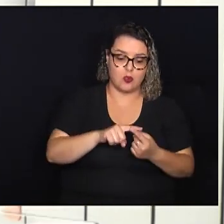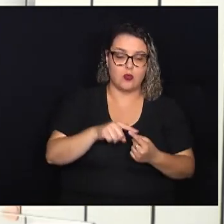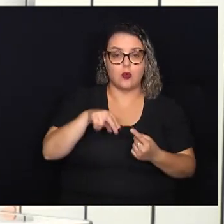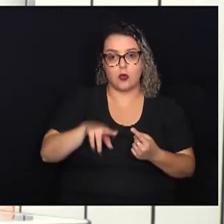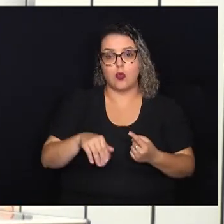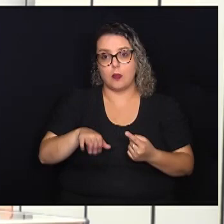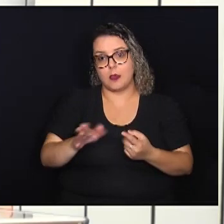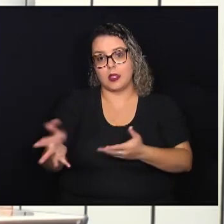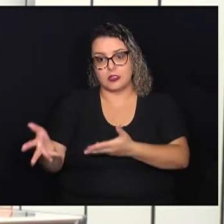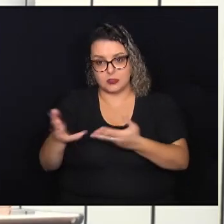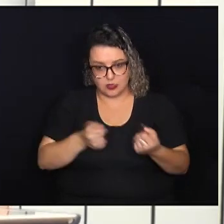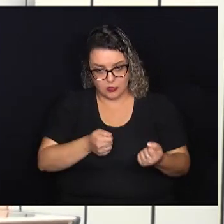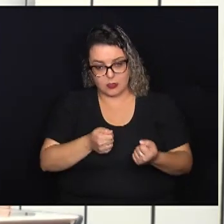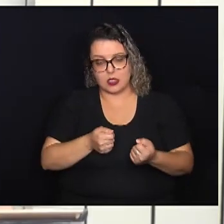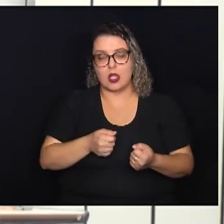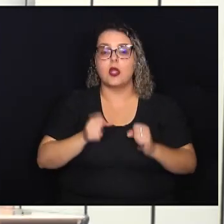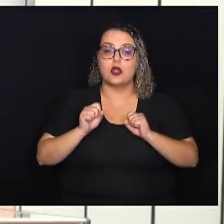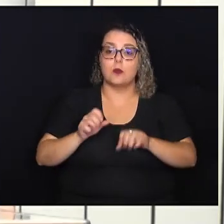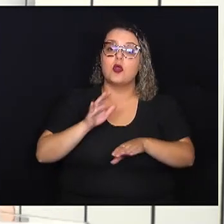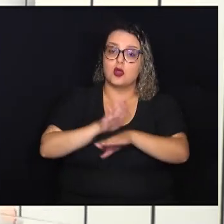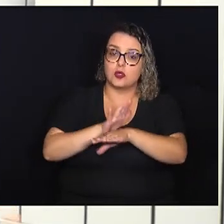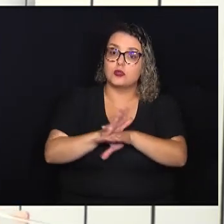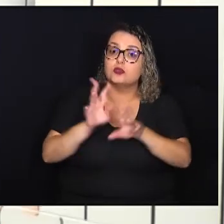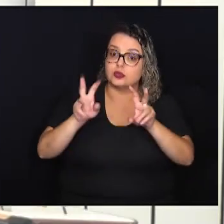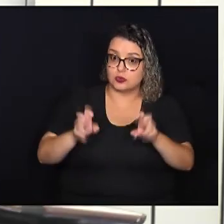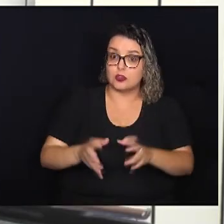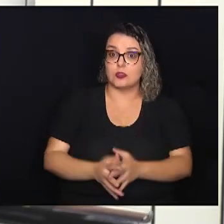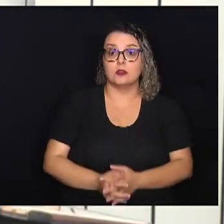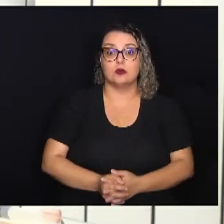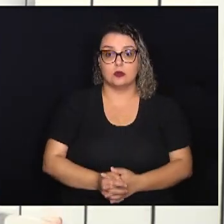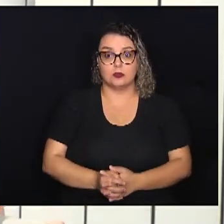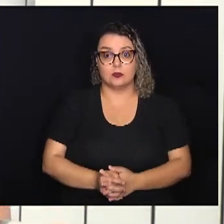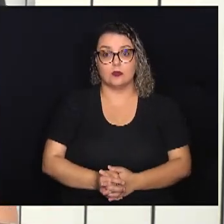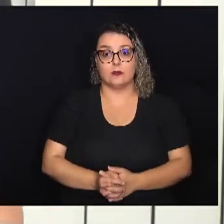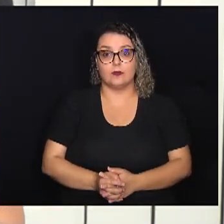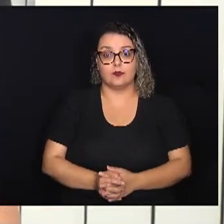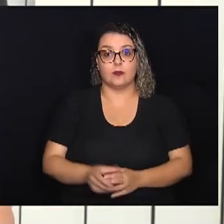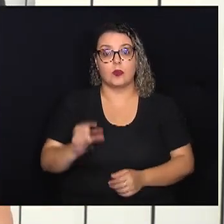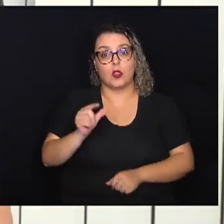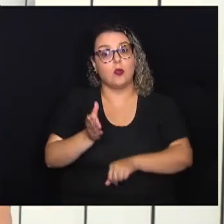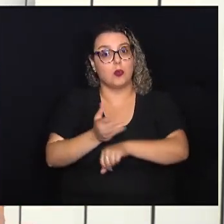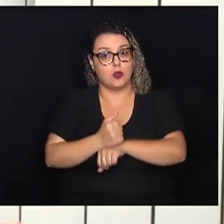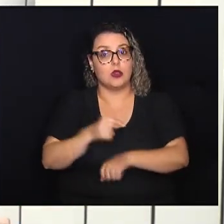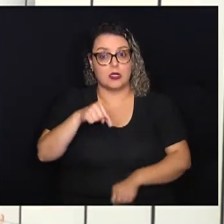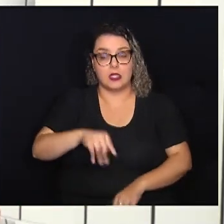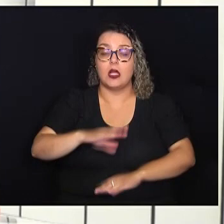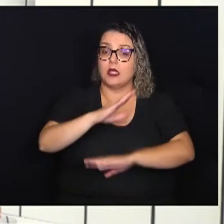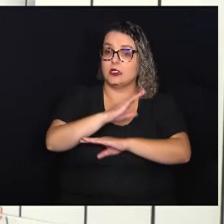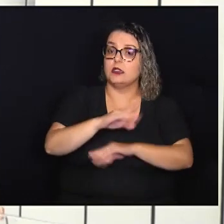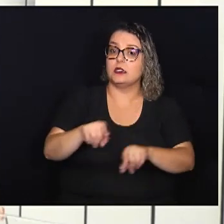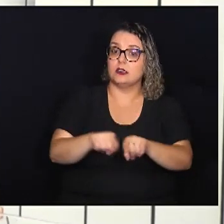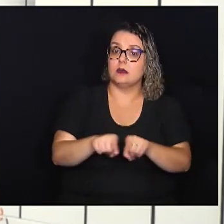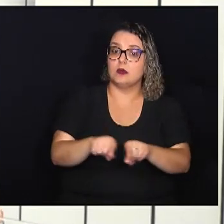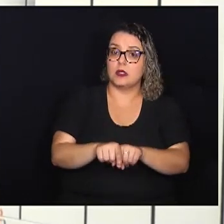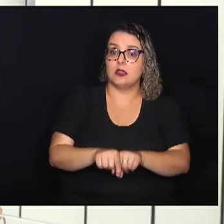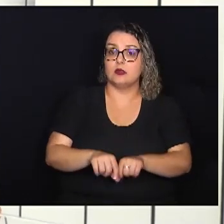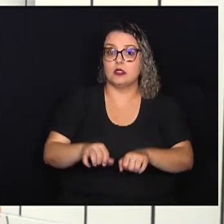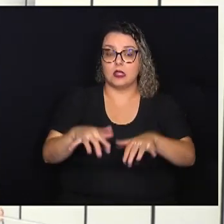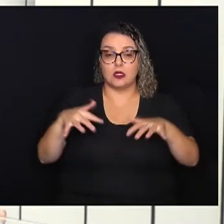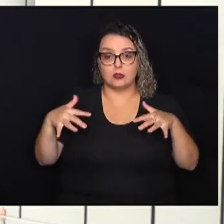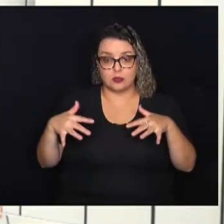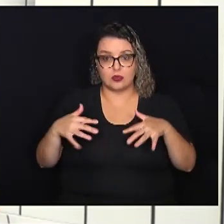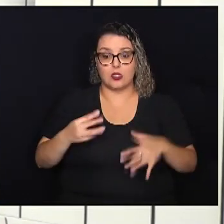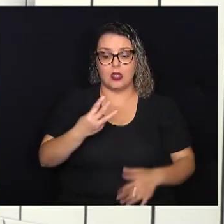convidados que podem contribuir com a questão. E um pouco mais cedo, aqui na Câmara, acontece lá no plenário,